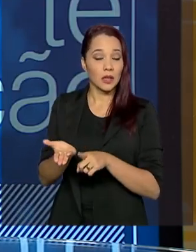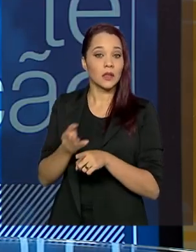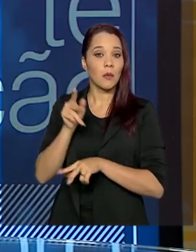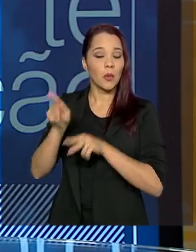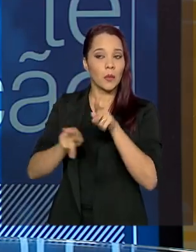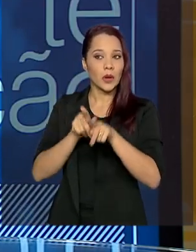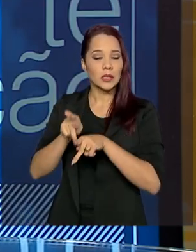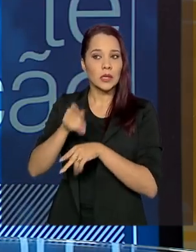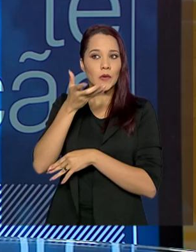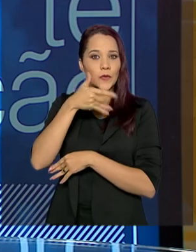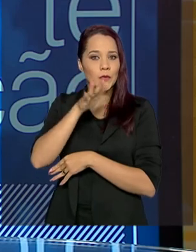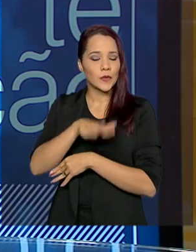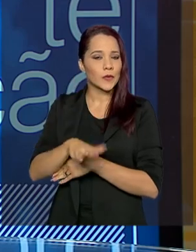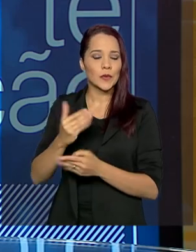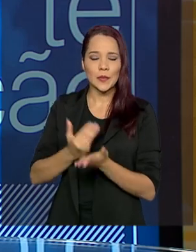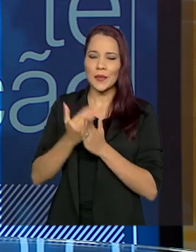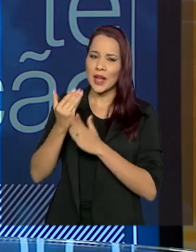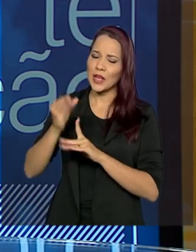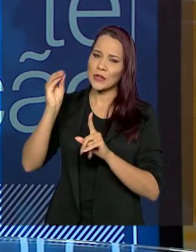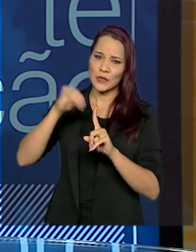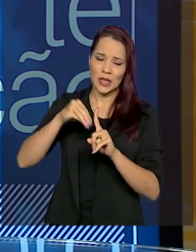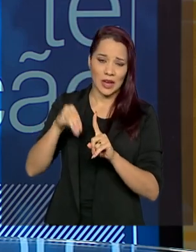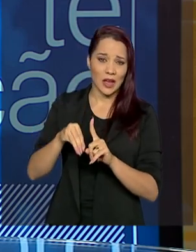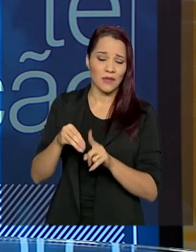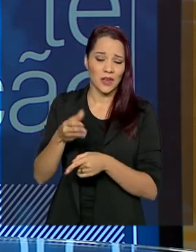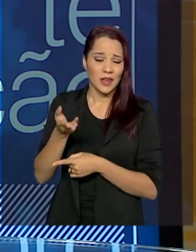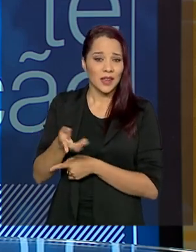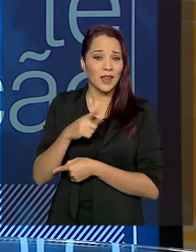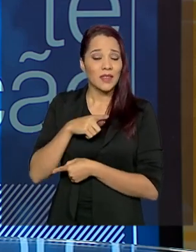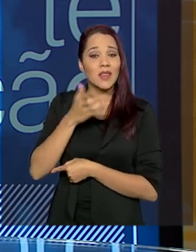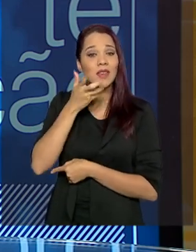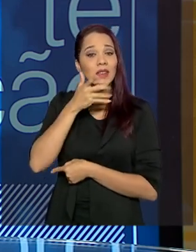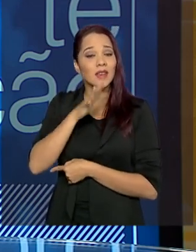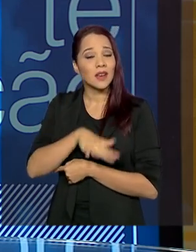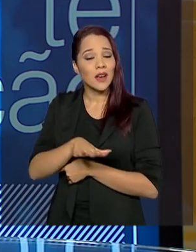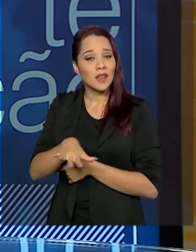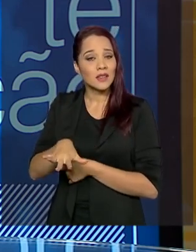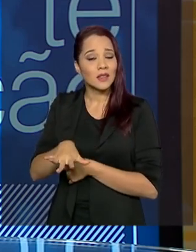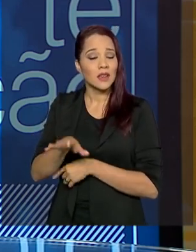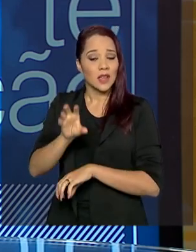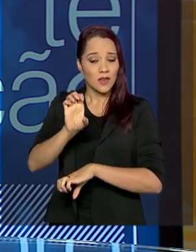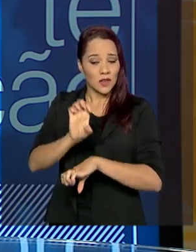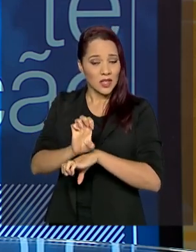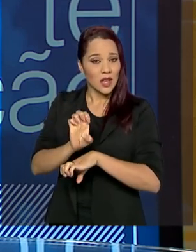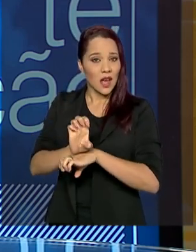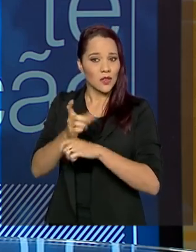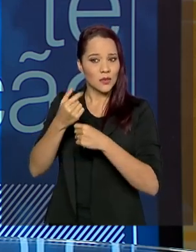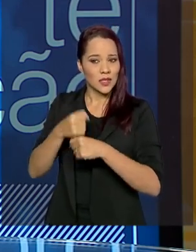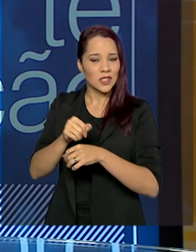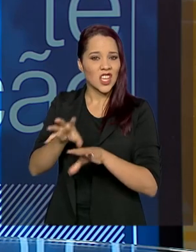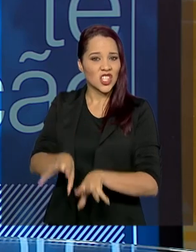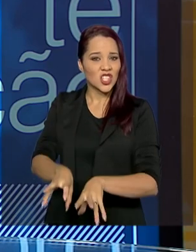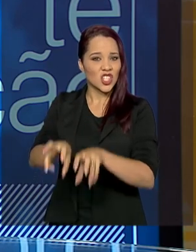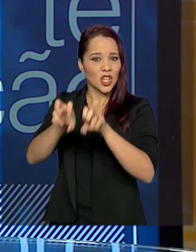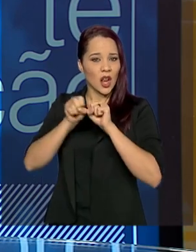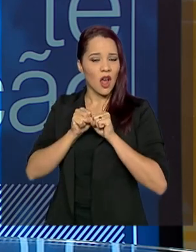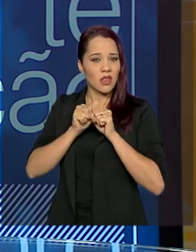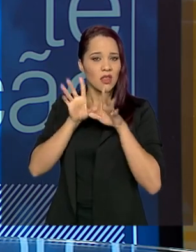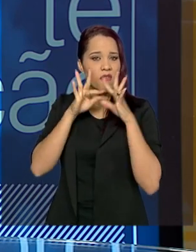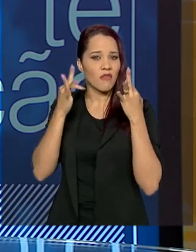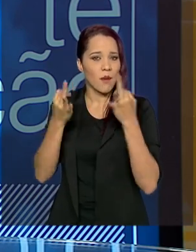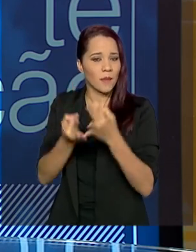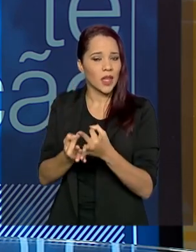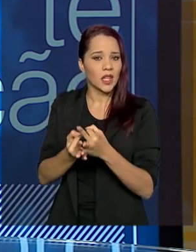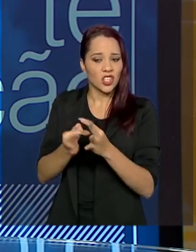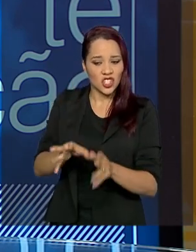público infantil mais vulnerável. Você tem uma criança que o Estado teve que retirar da convivência com a sua